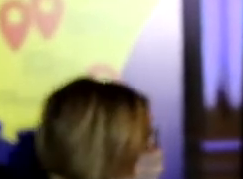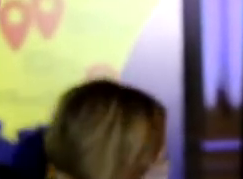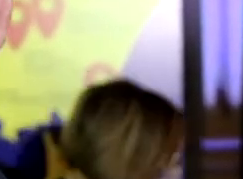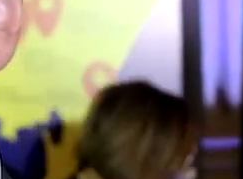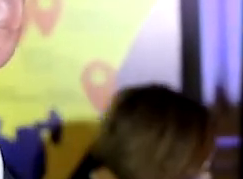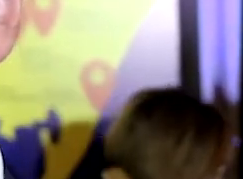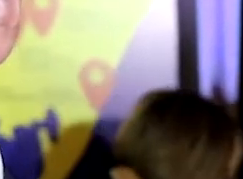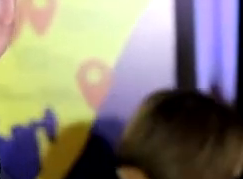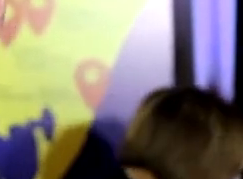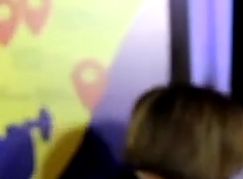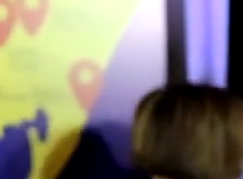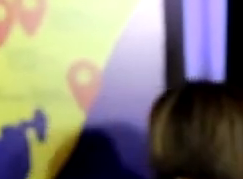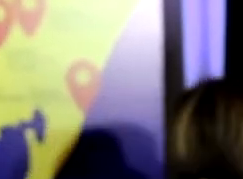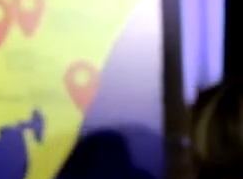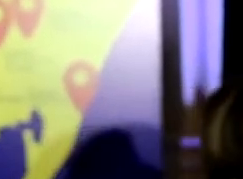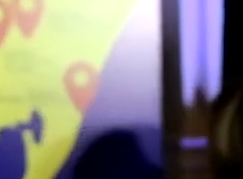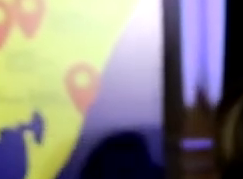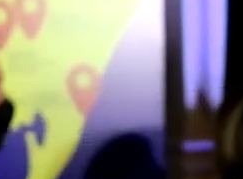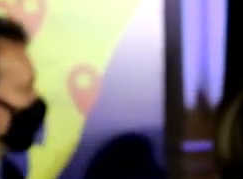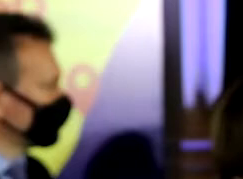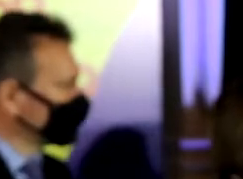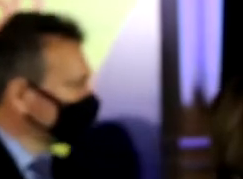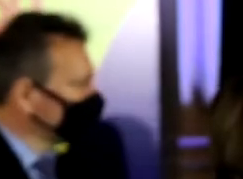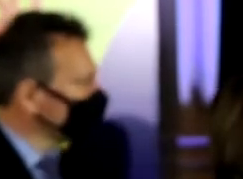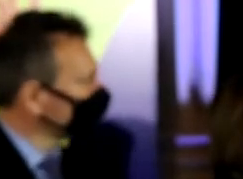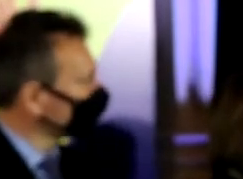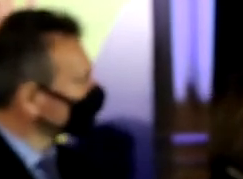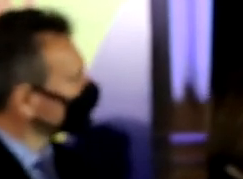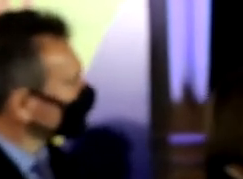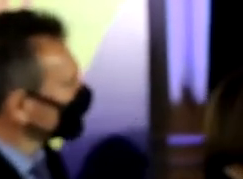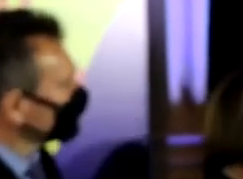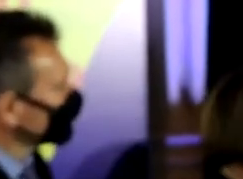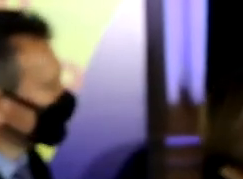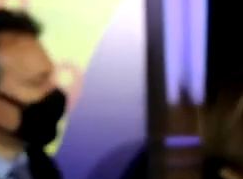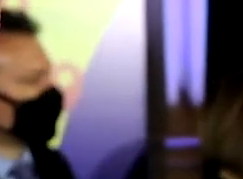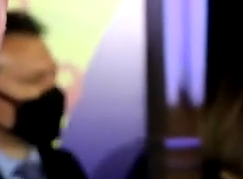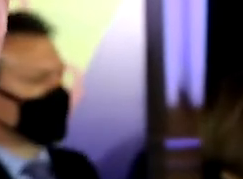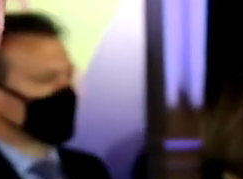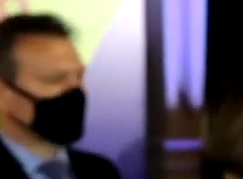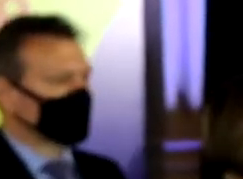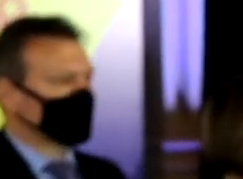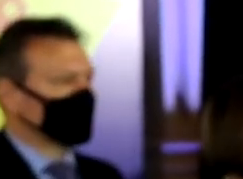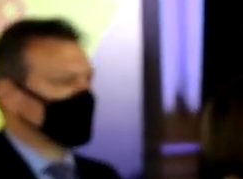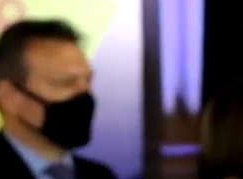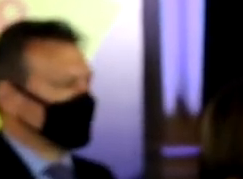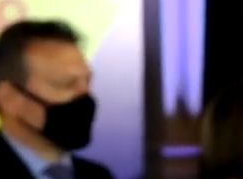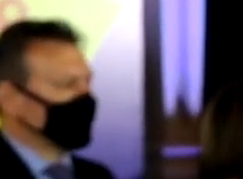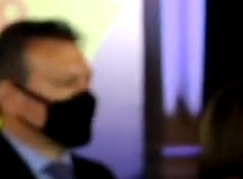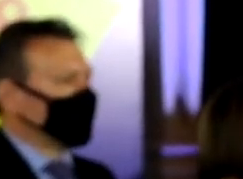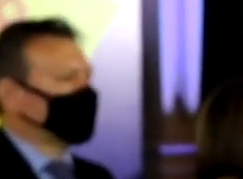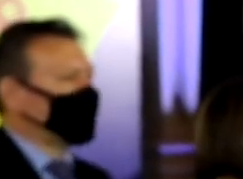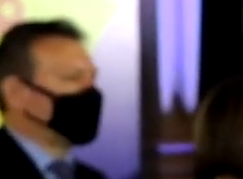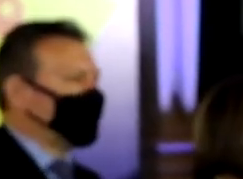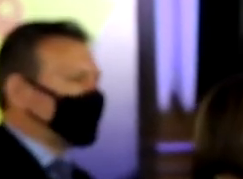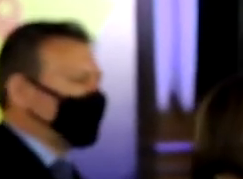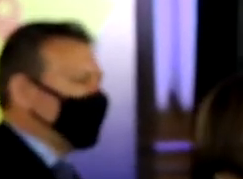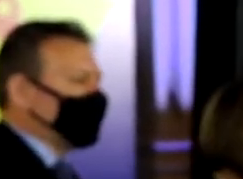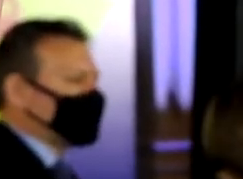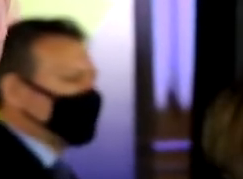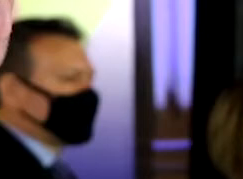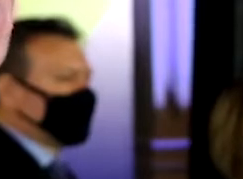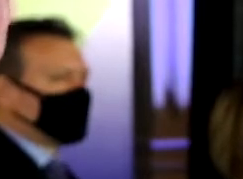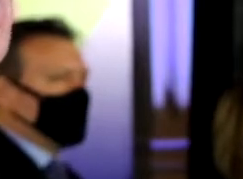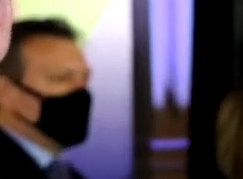tem capacidade de investimento, a gente consegue, então, anunciar recursos expressivos para a qualificação dessa